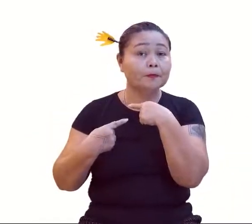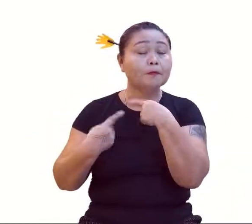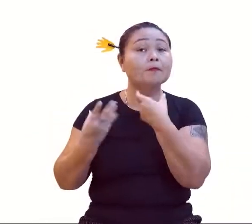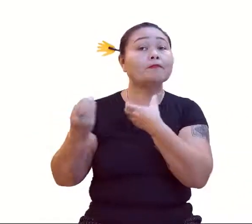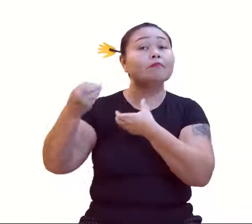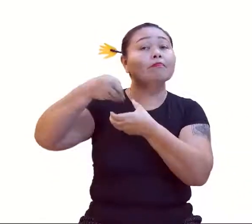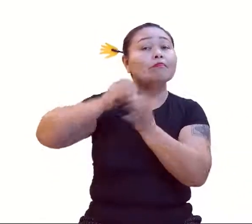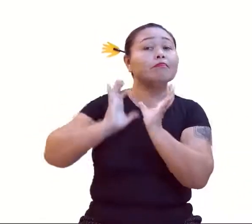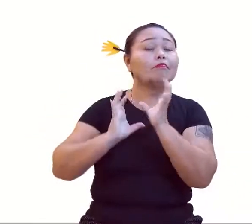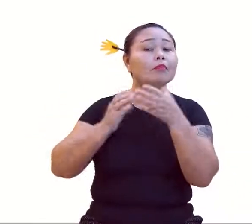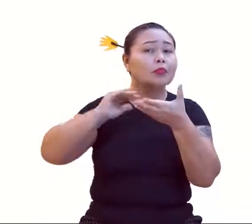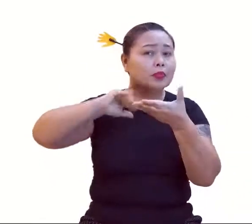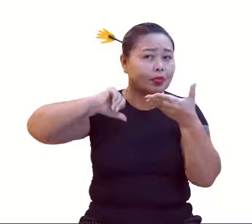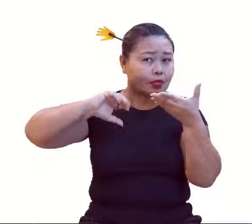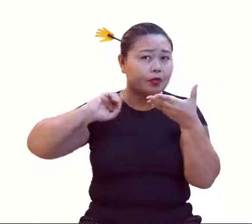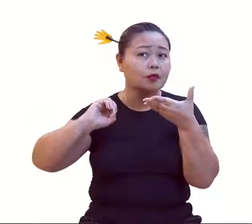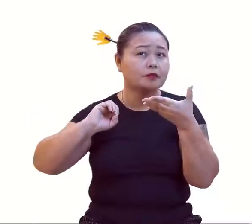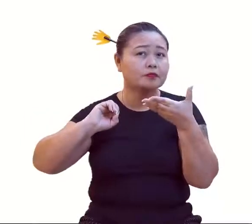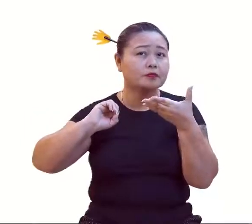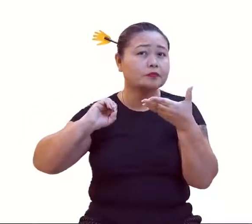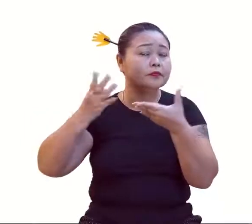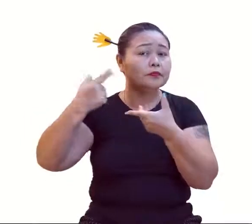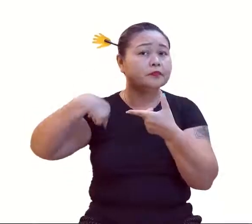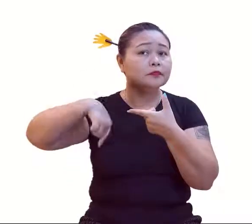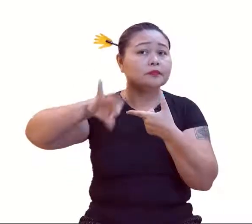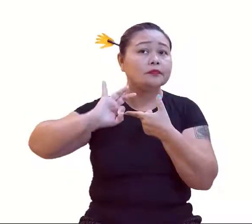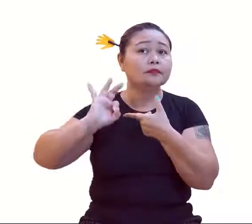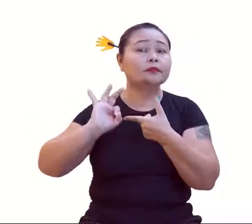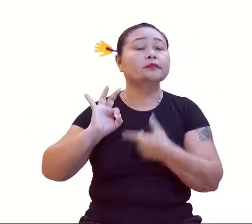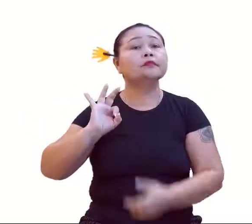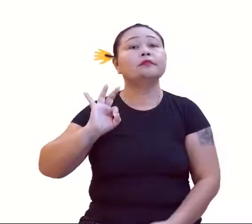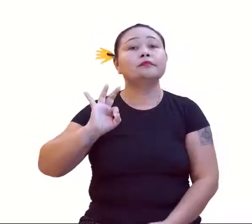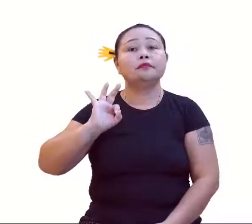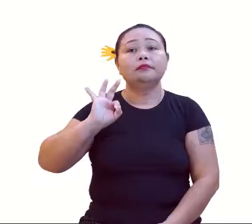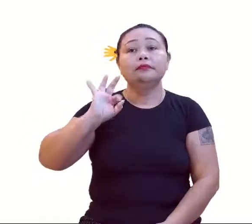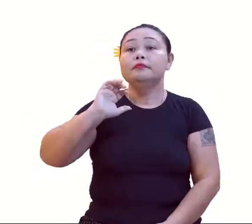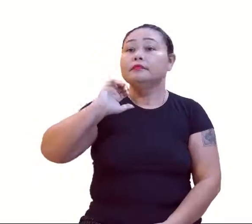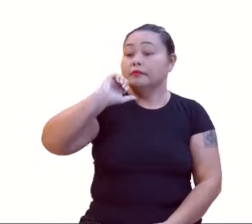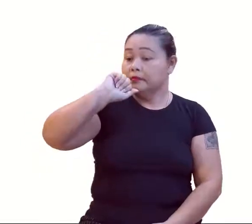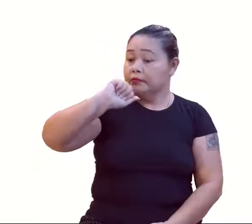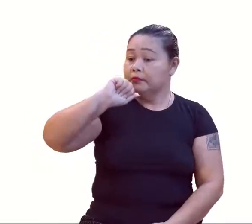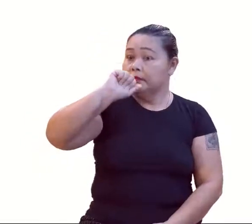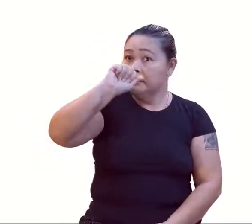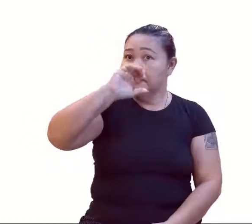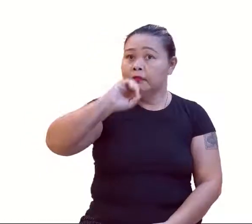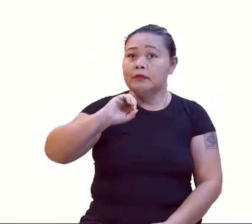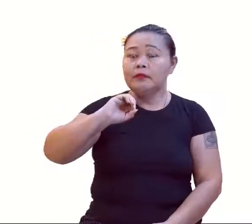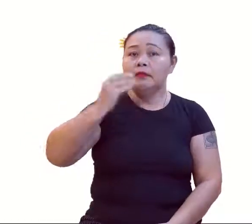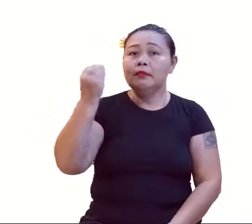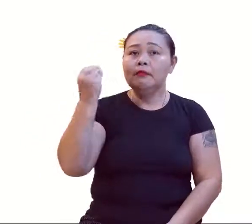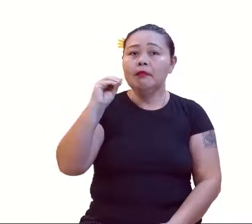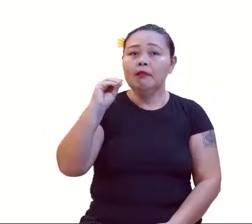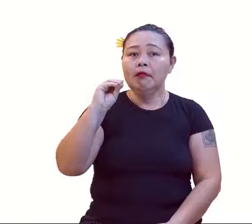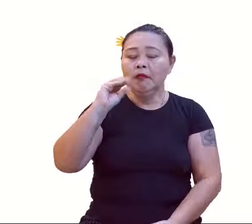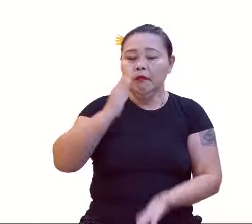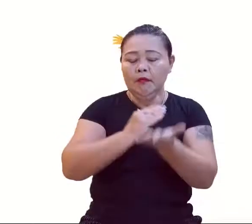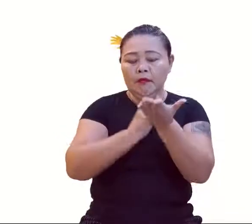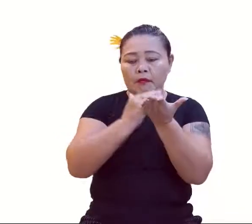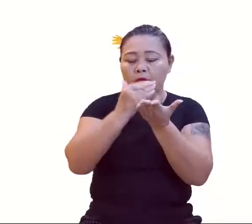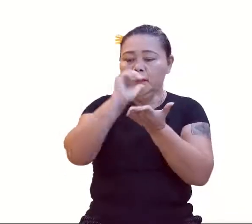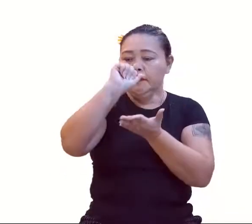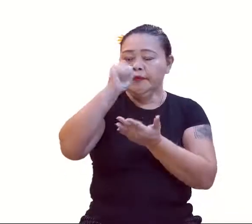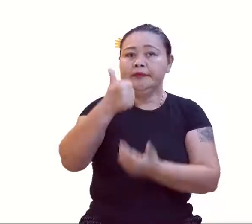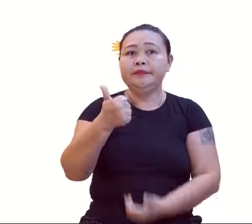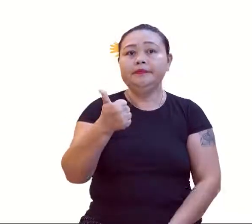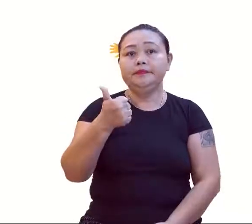nós vamos tirar o nosso zero. É, zero não entra na contagem. O A zero não participa. Então, vamos começar pelo nosso A1. O nosso